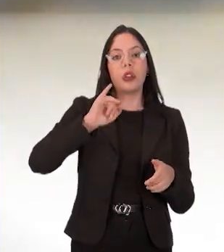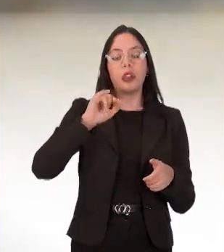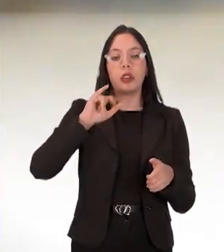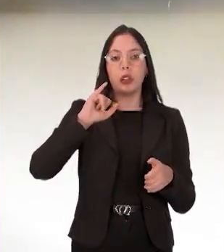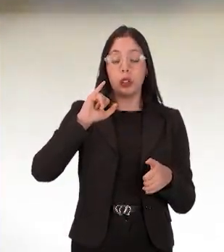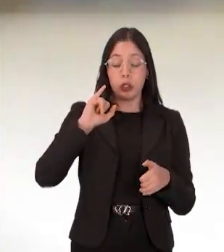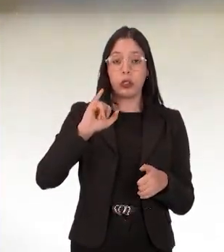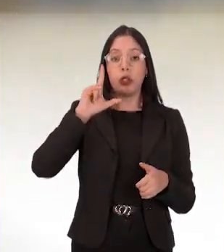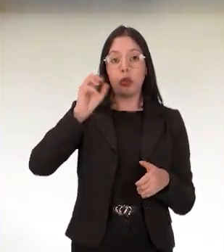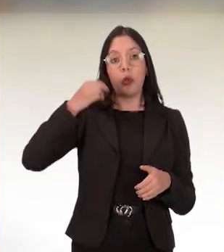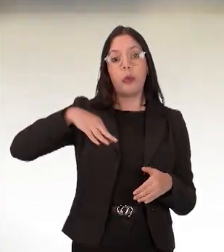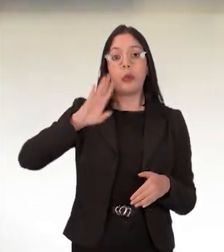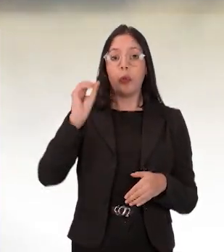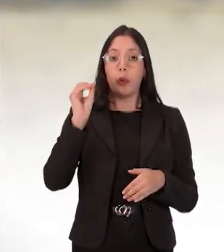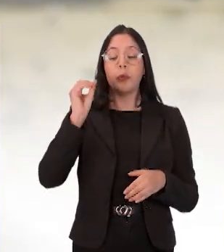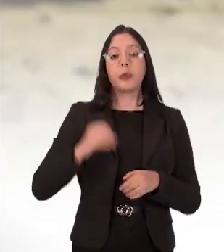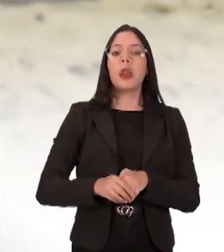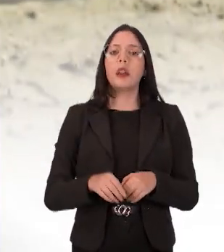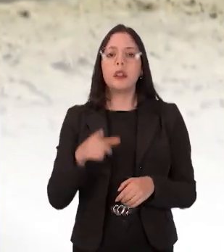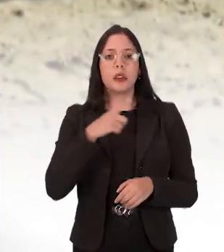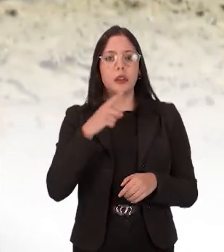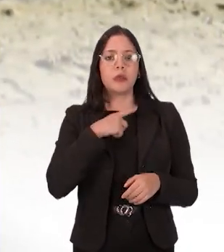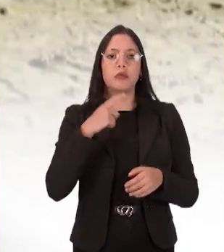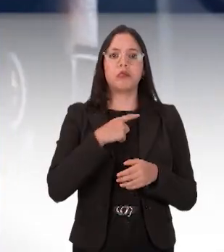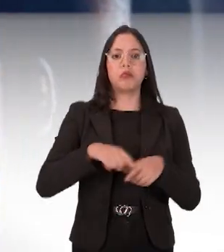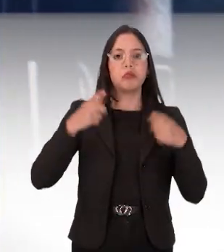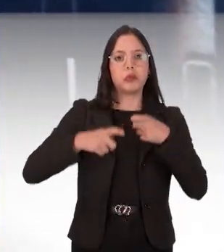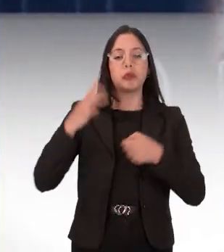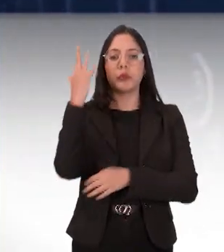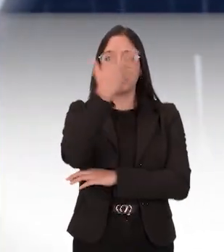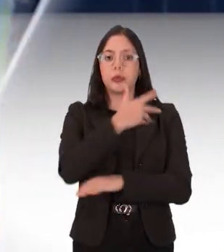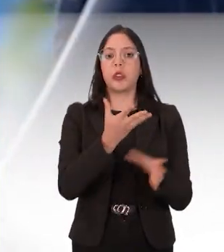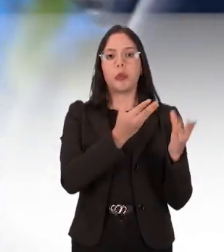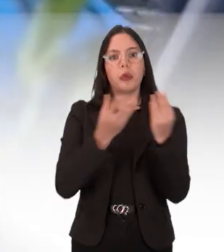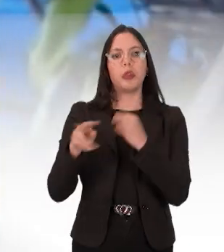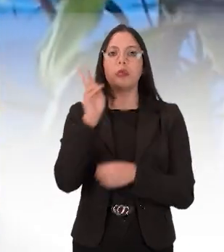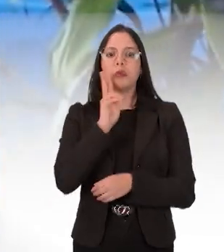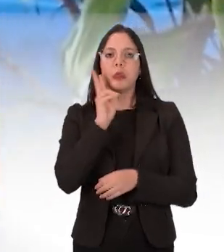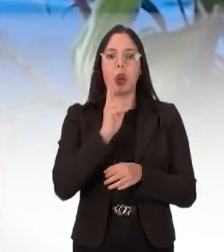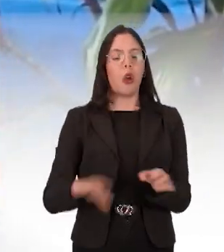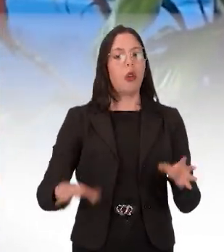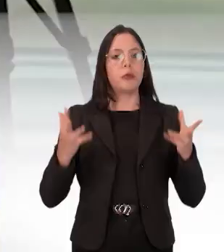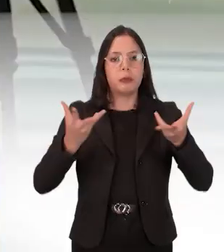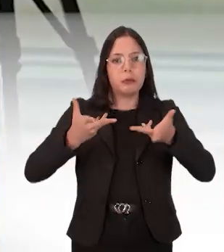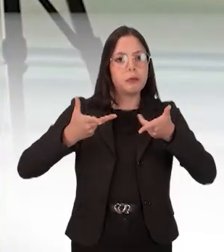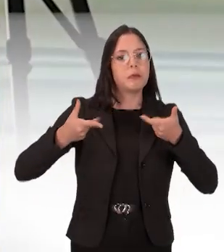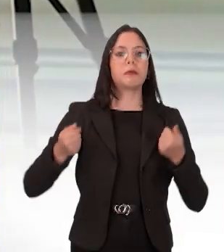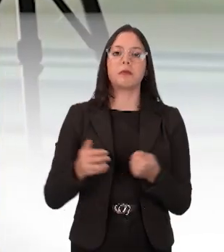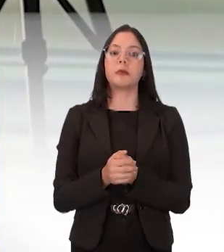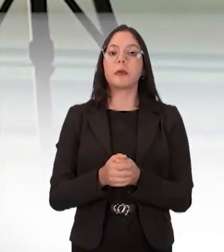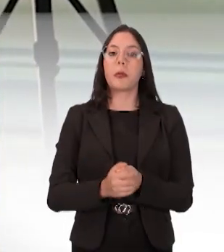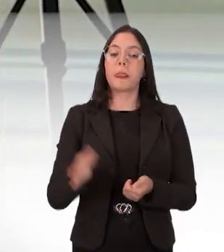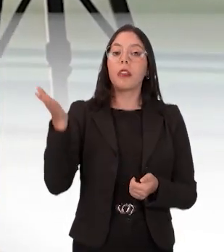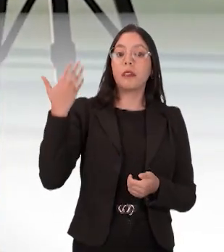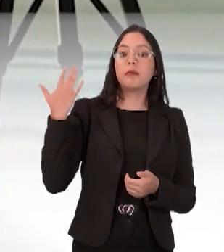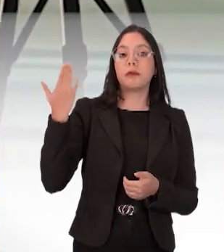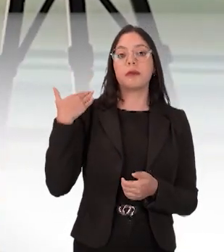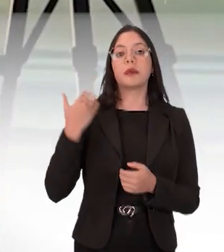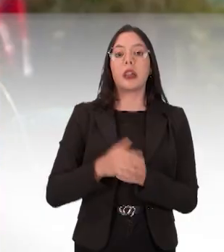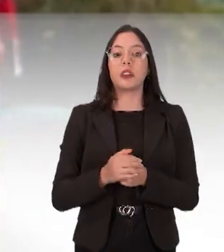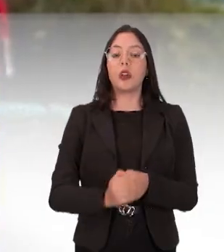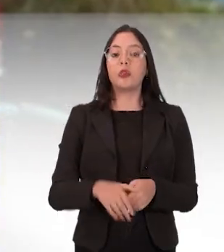história, além de estar num lugar belíssimo, tem uma história incrível, né? Desde a época